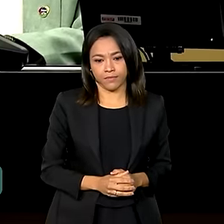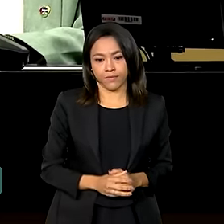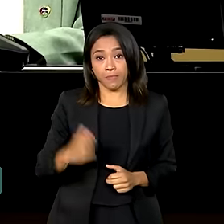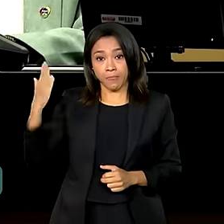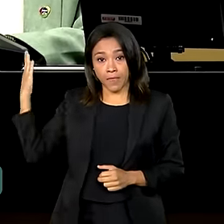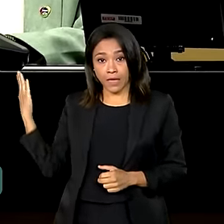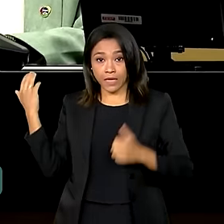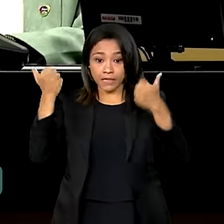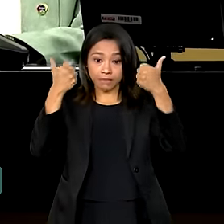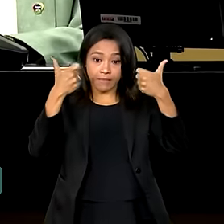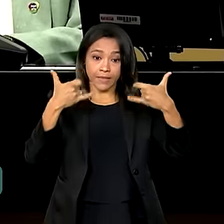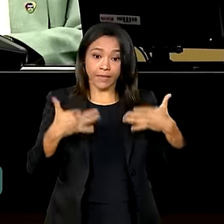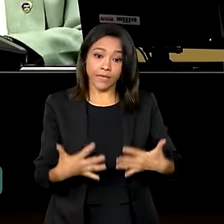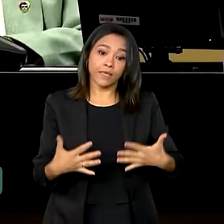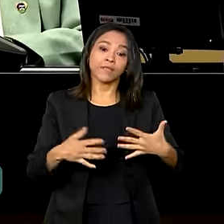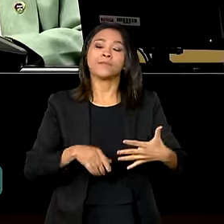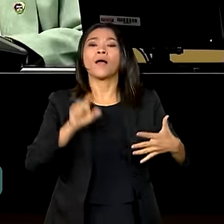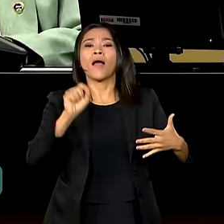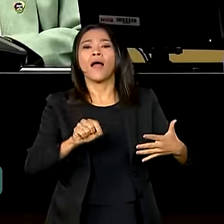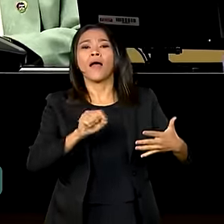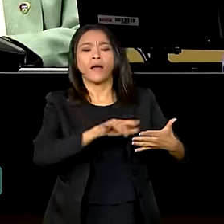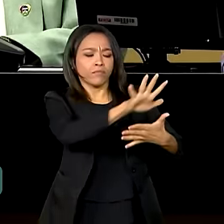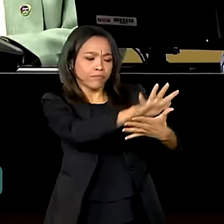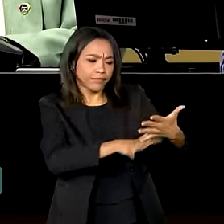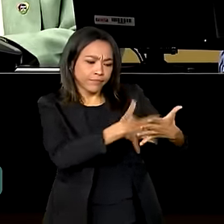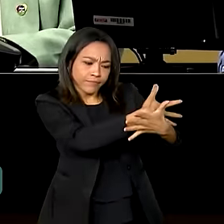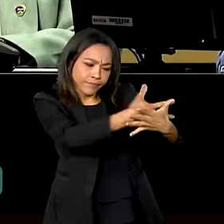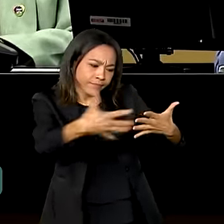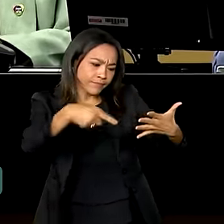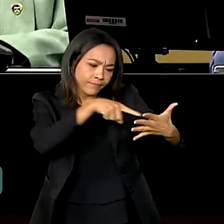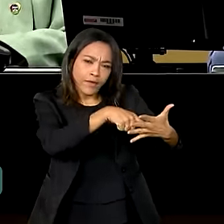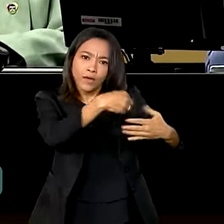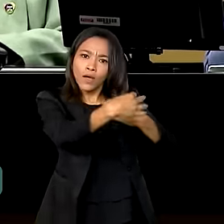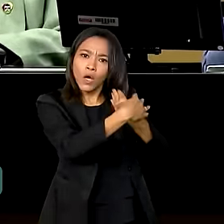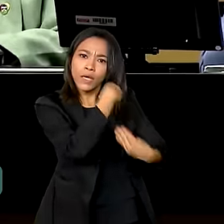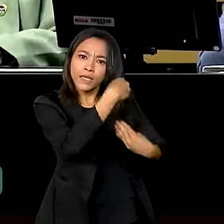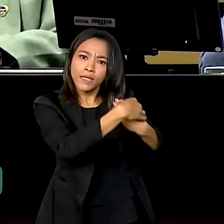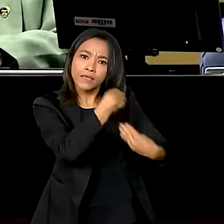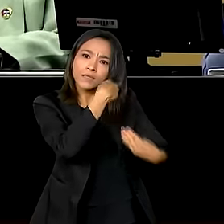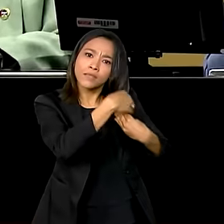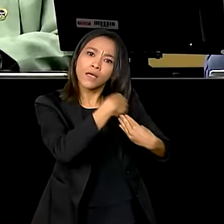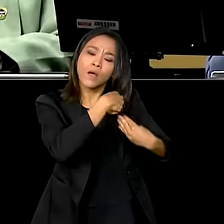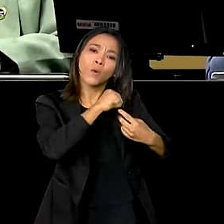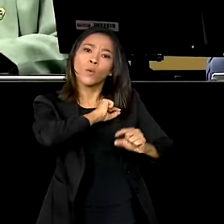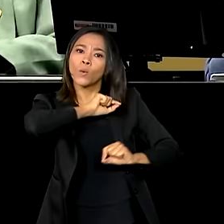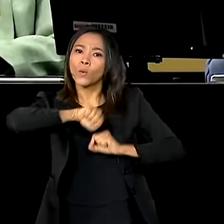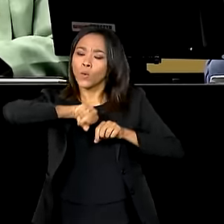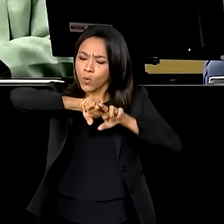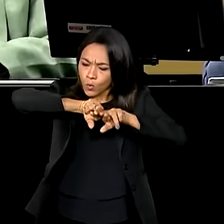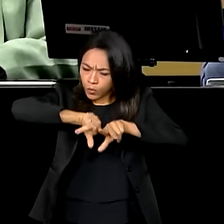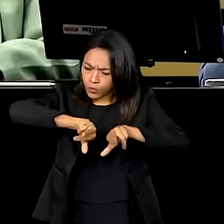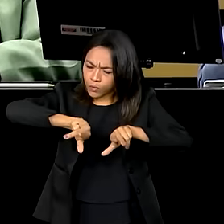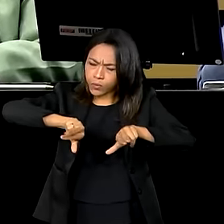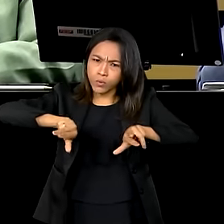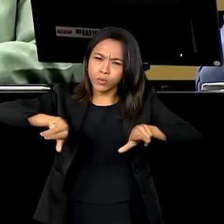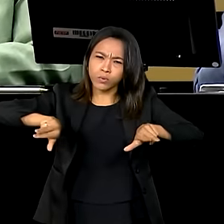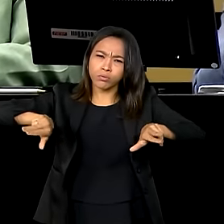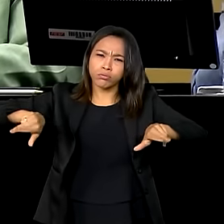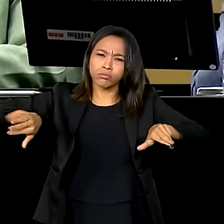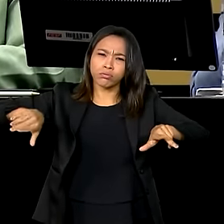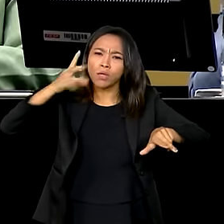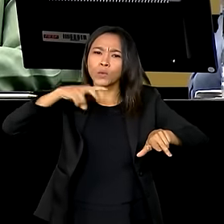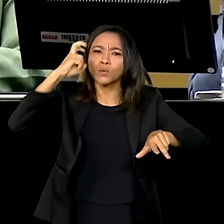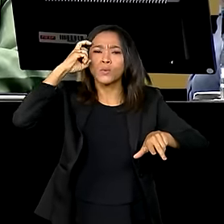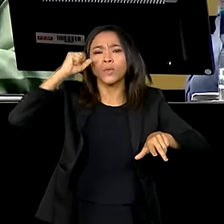plano será uma espécie de mapa, como já foi dito aqui, que direcionará essa rica diversidade da